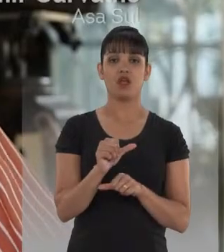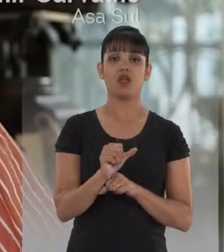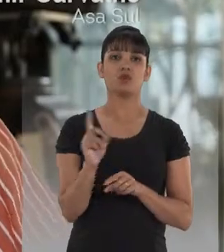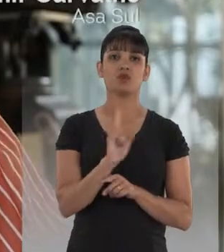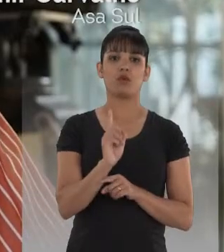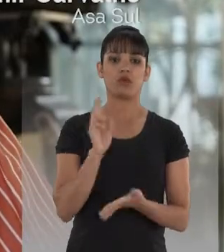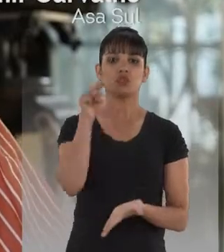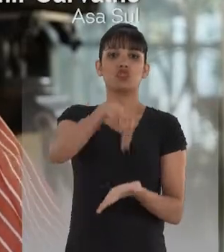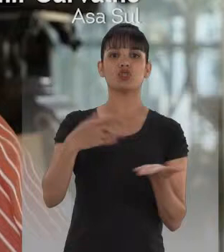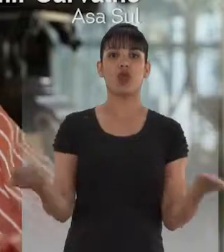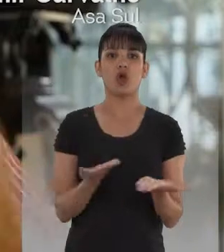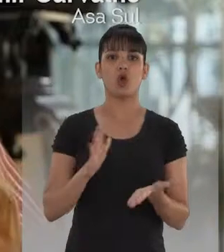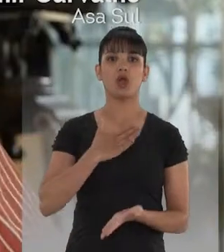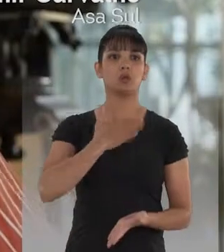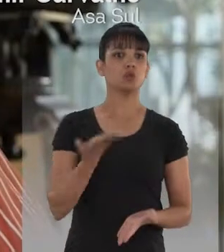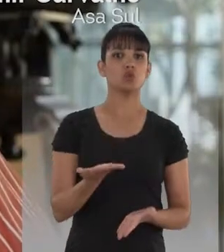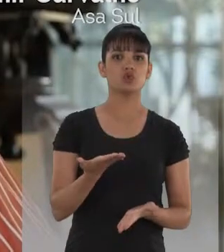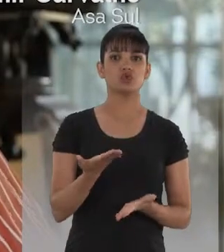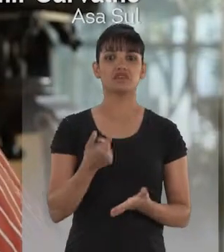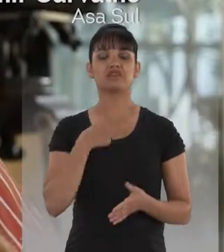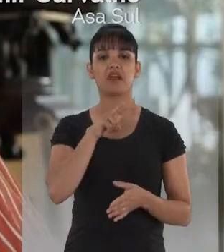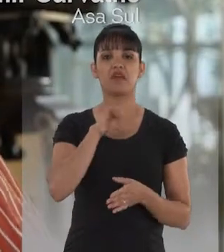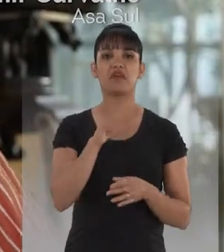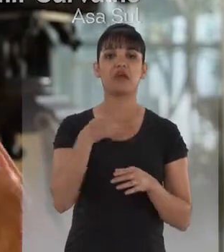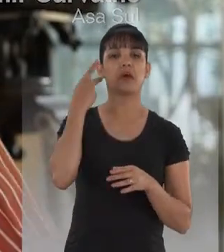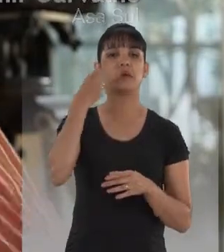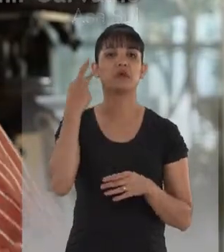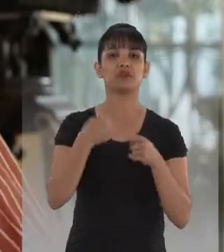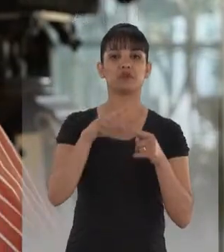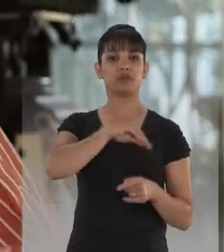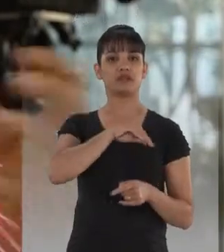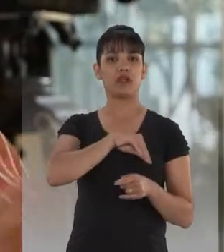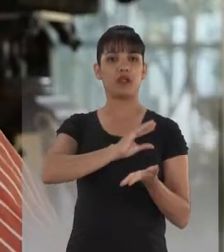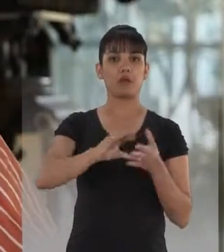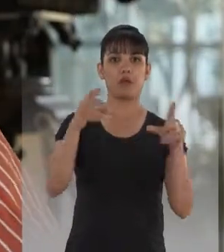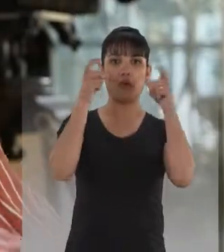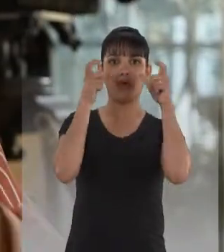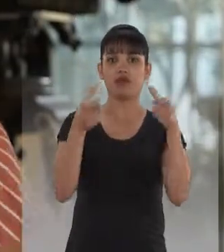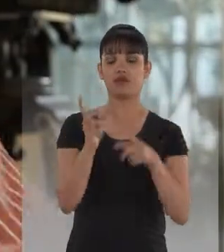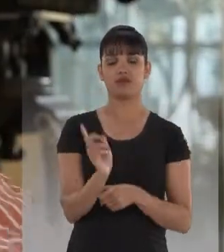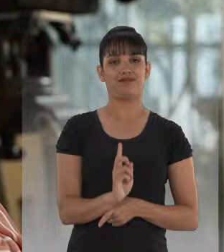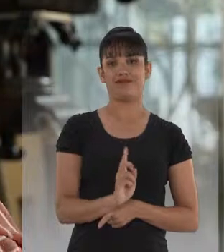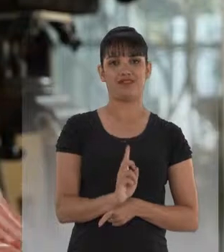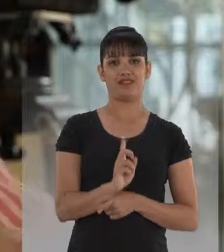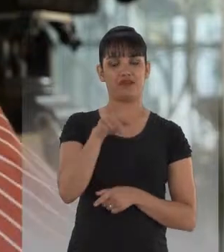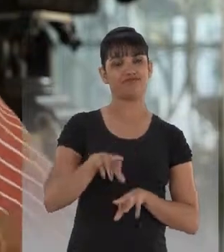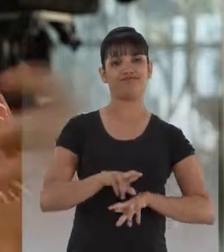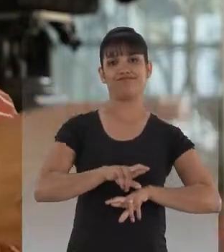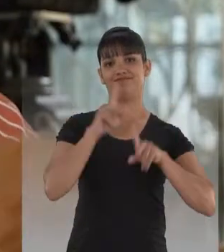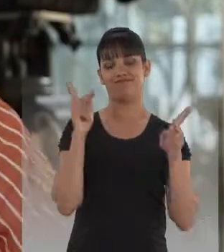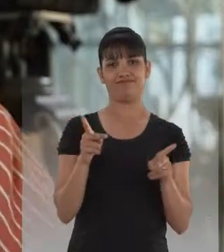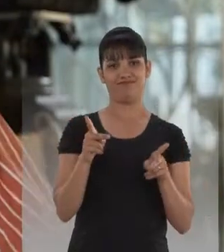resultado de um improviso. Não é alguém que chegou e disse aqui, olha, eu vou para a política porque a política é compensadora do ponto de vista